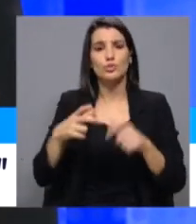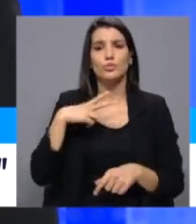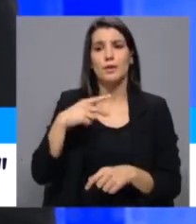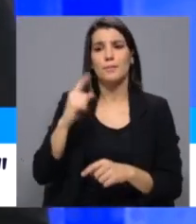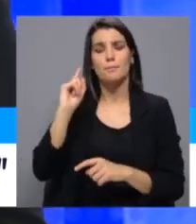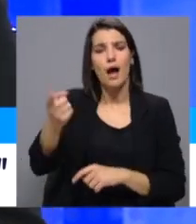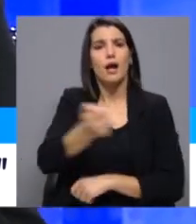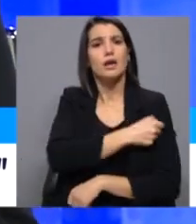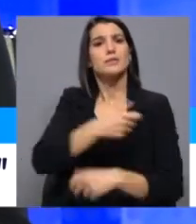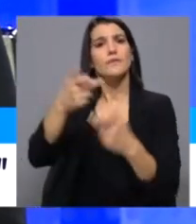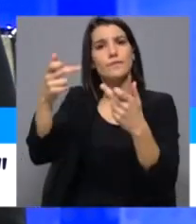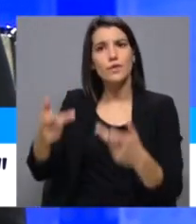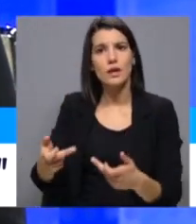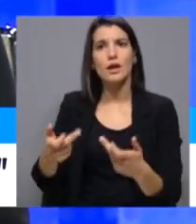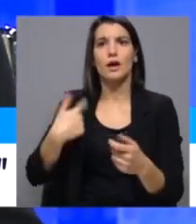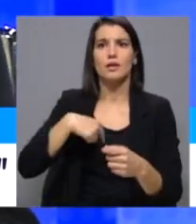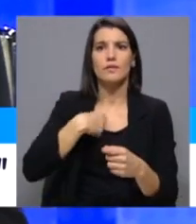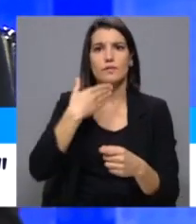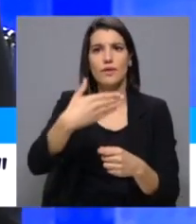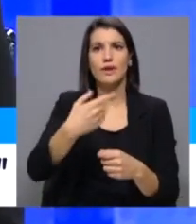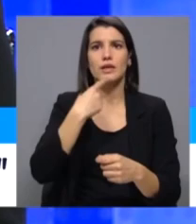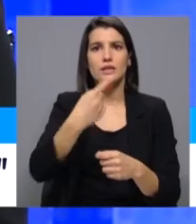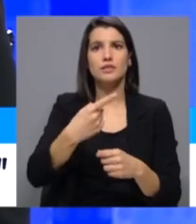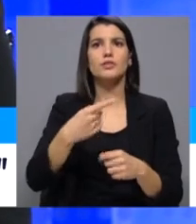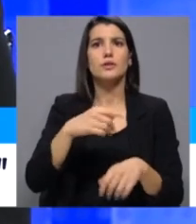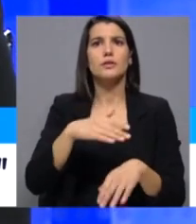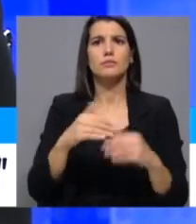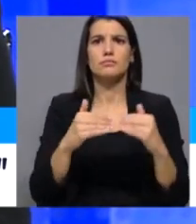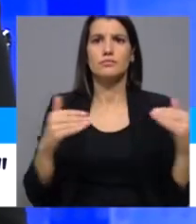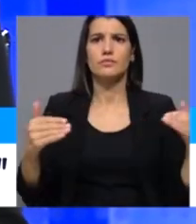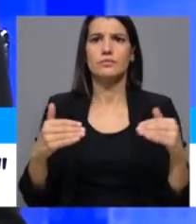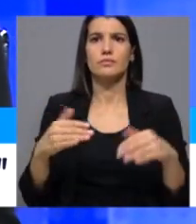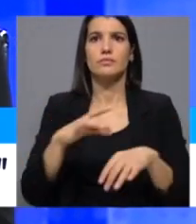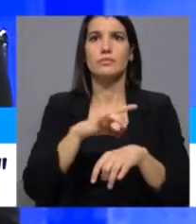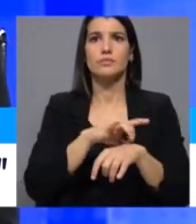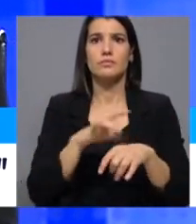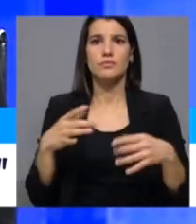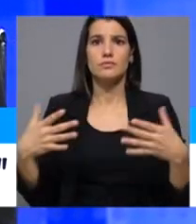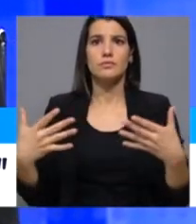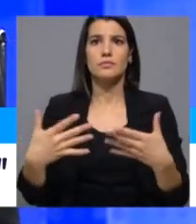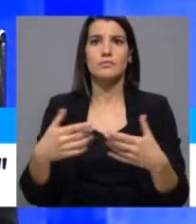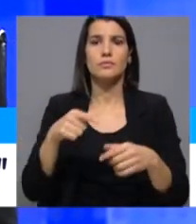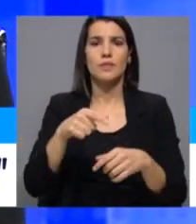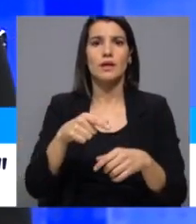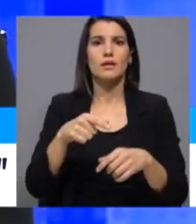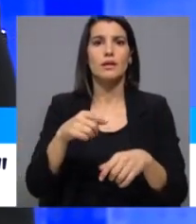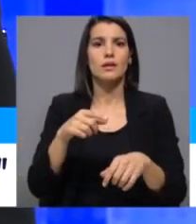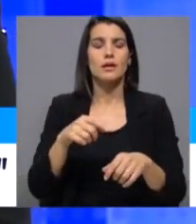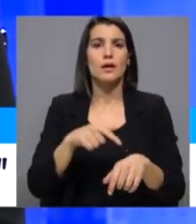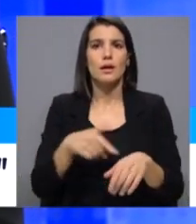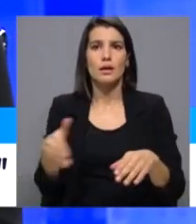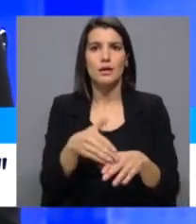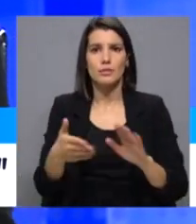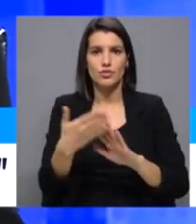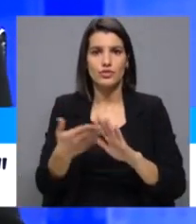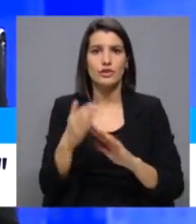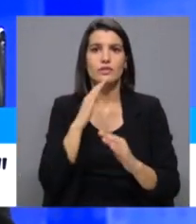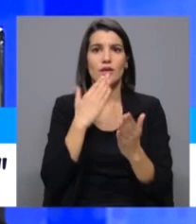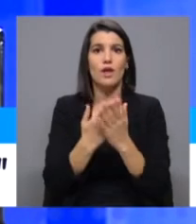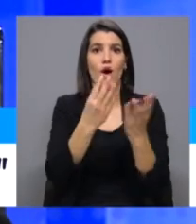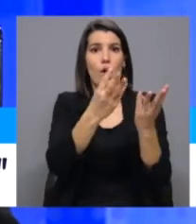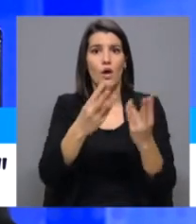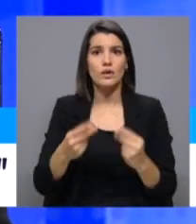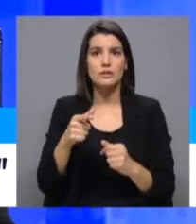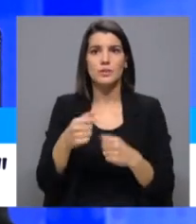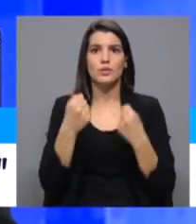casa, que íamos declarar o estado de emergência por força de um contexto sanitário, atirar a toalha para o chão e não dar a oportunidade ao orçamento de